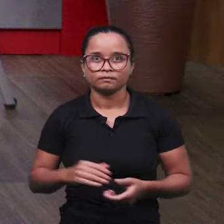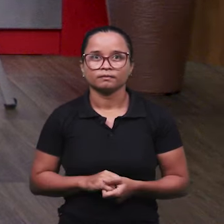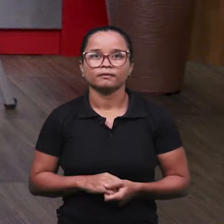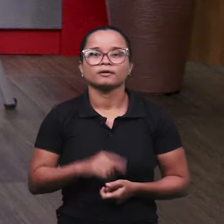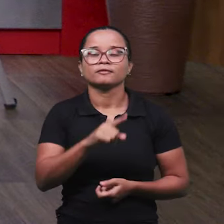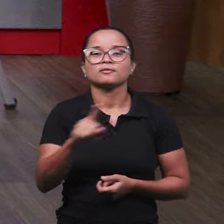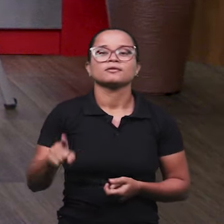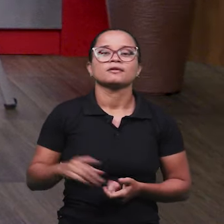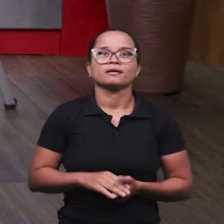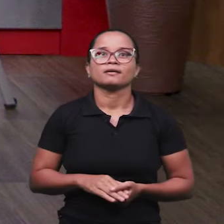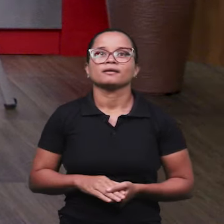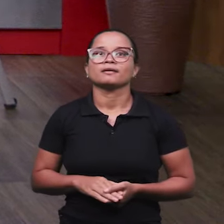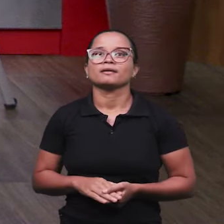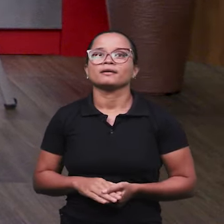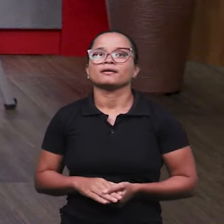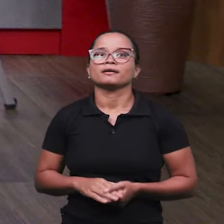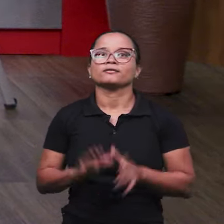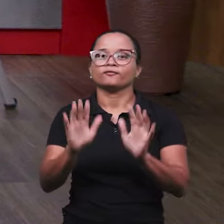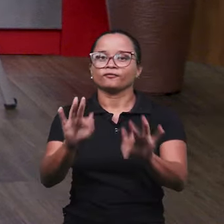considerações finais? Bom,